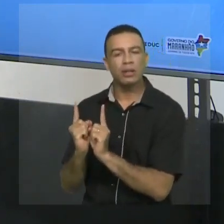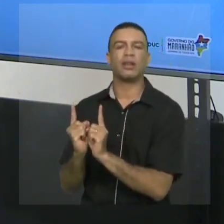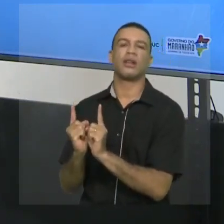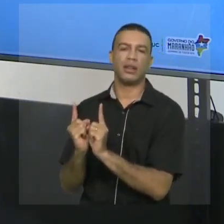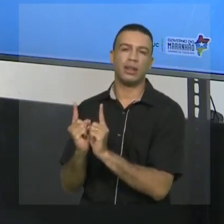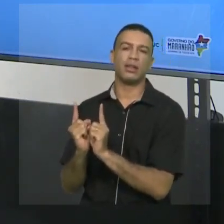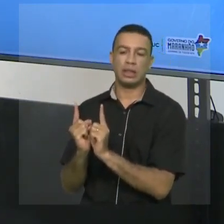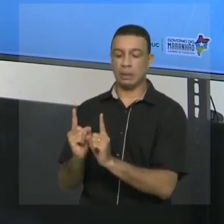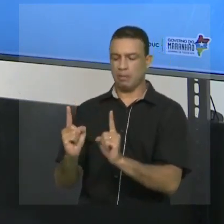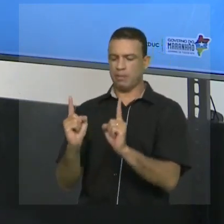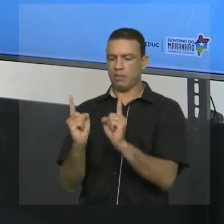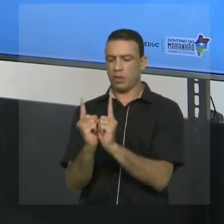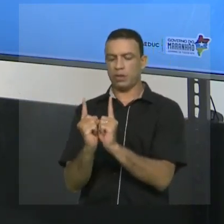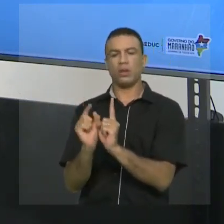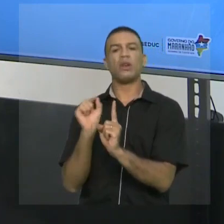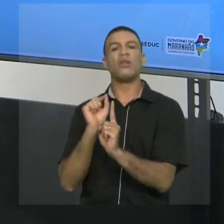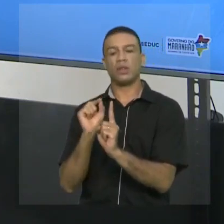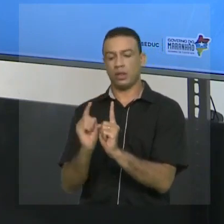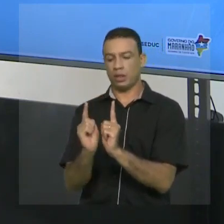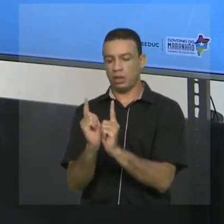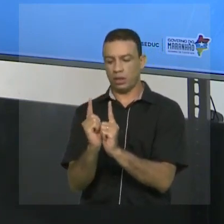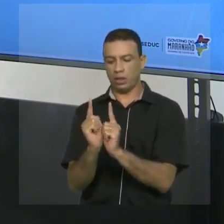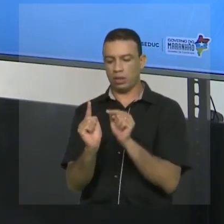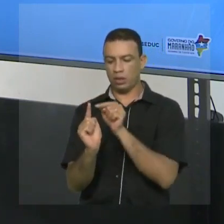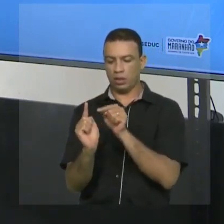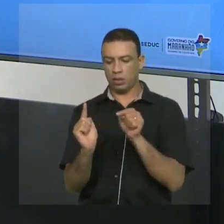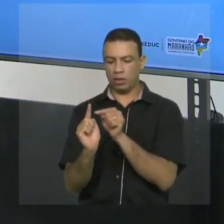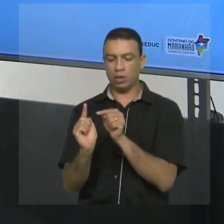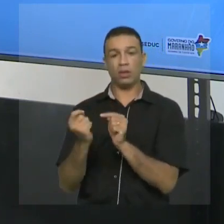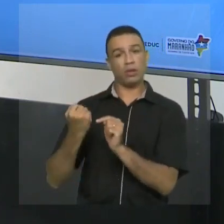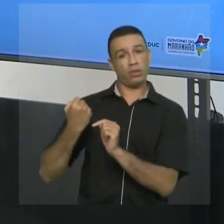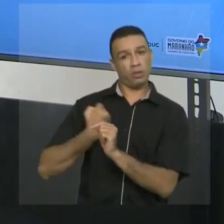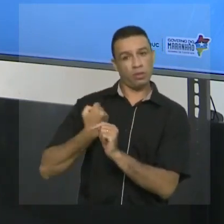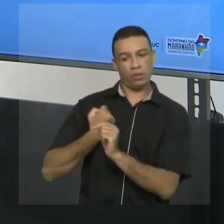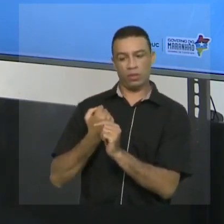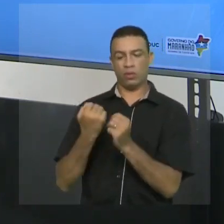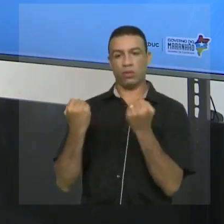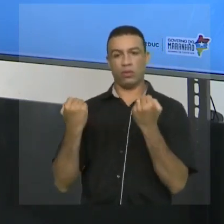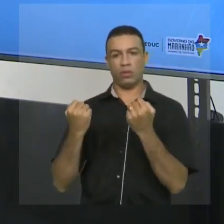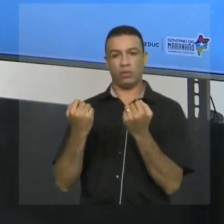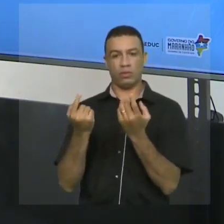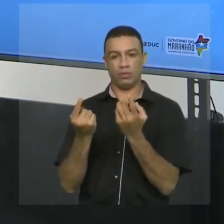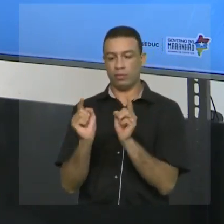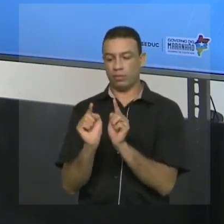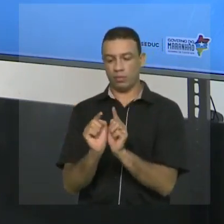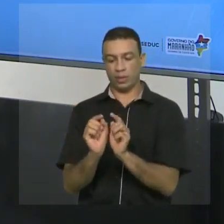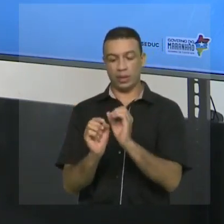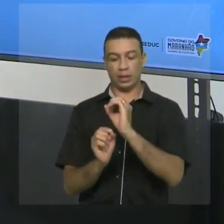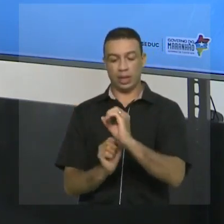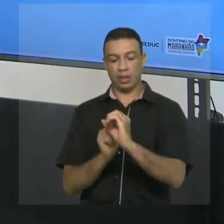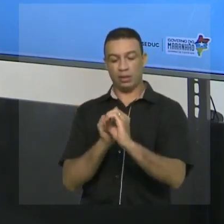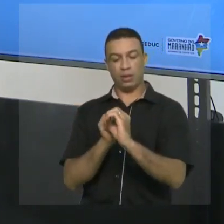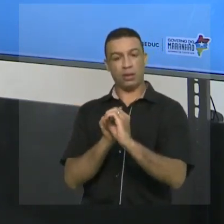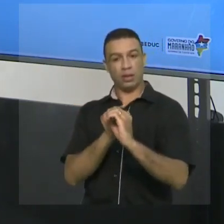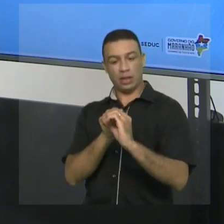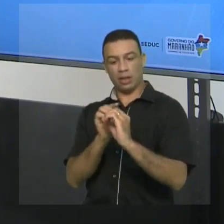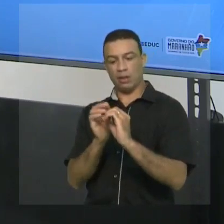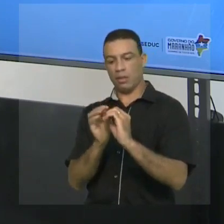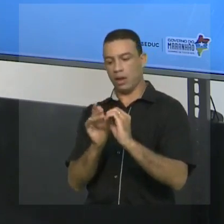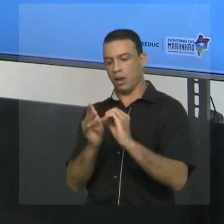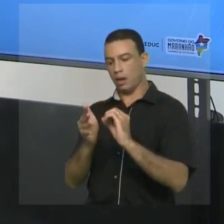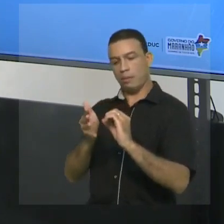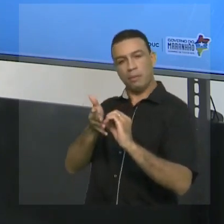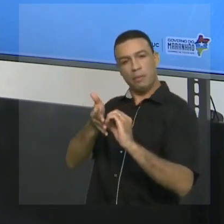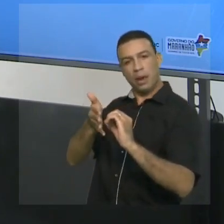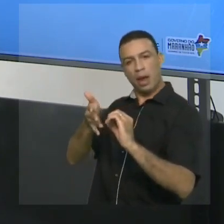distância ou afastamento do número inteiro até o zero na reta numérica. Representa-se